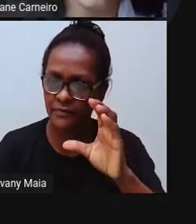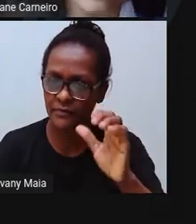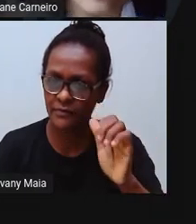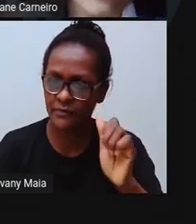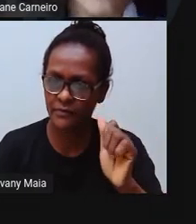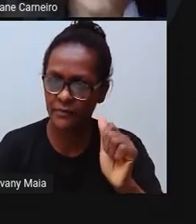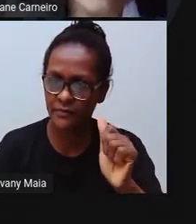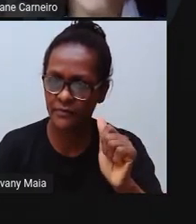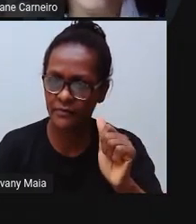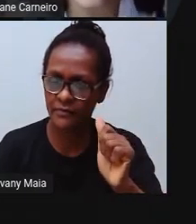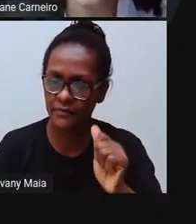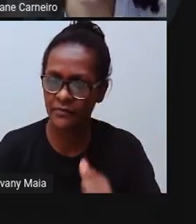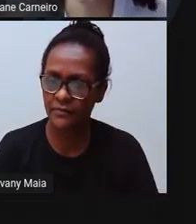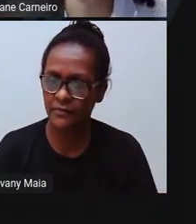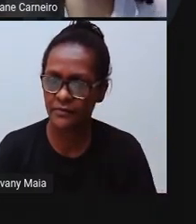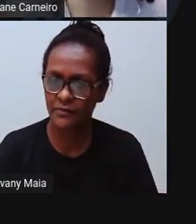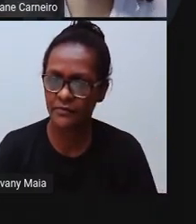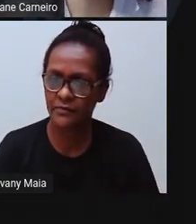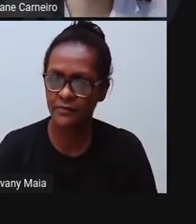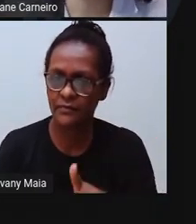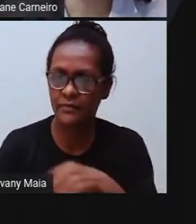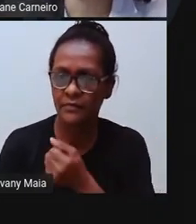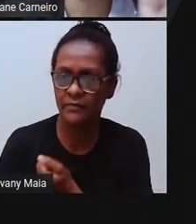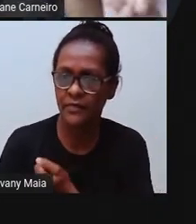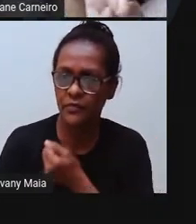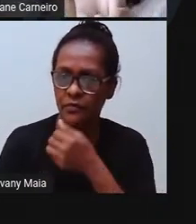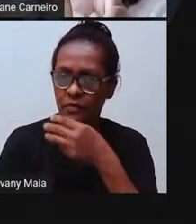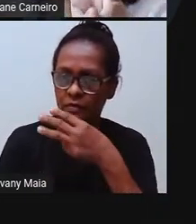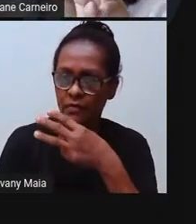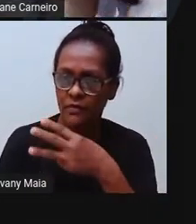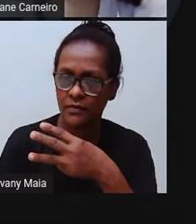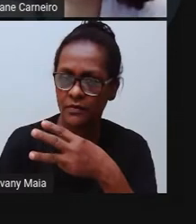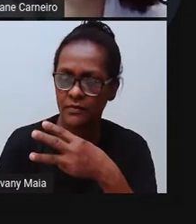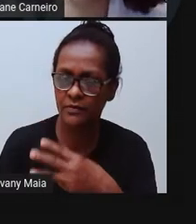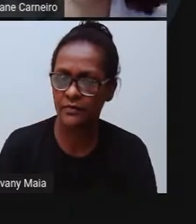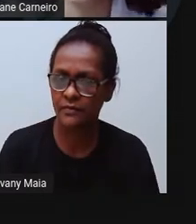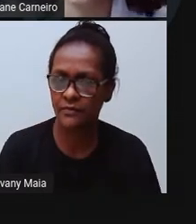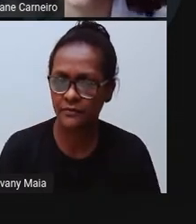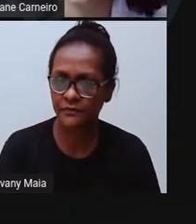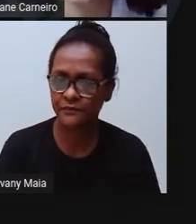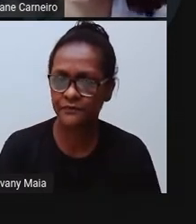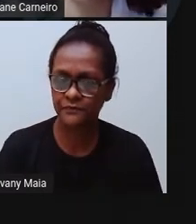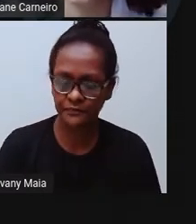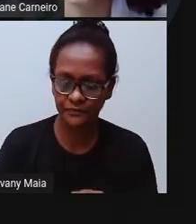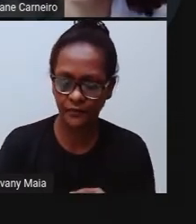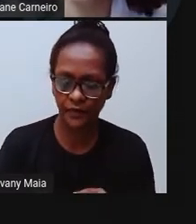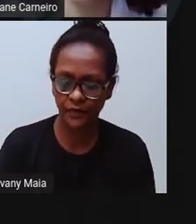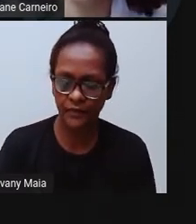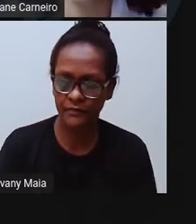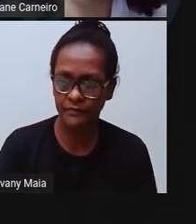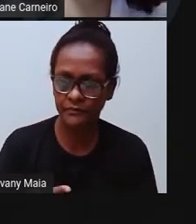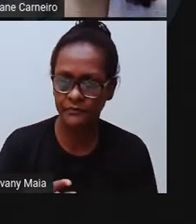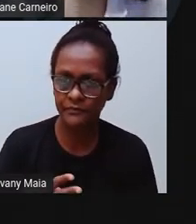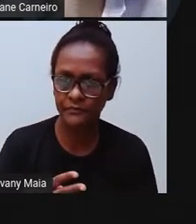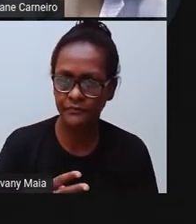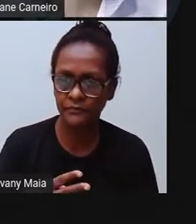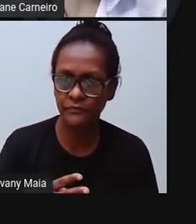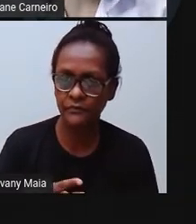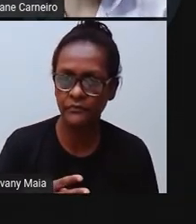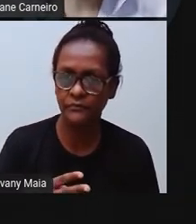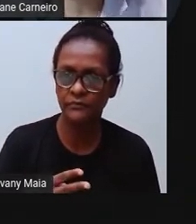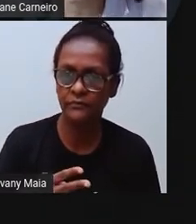Cá. Vamos para o brinquedo número 3. Vamos lá. Vou puxar aqui de novo. Hum,